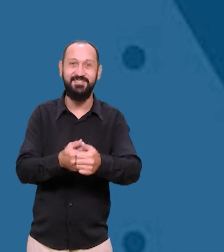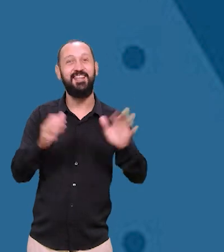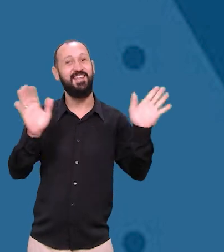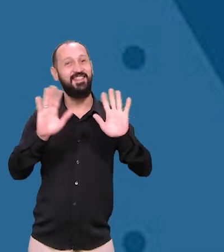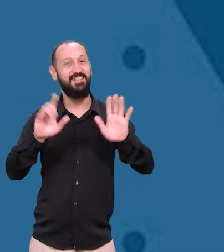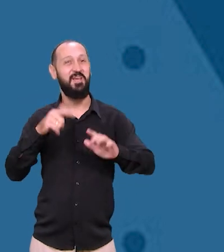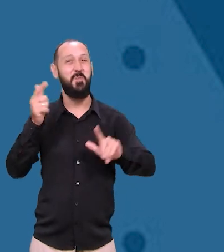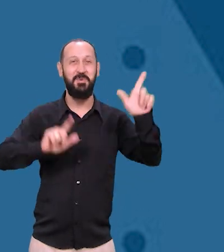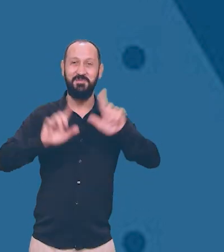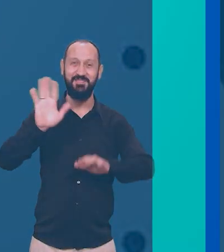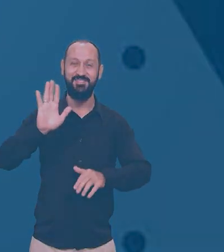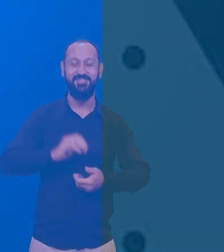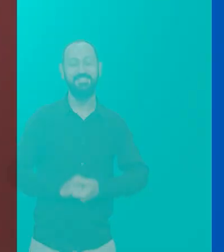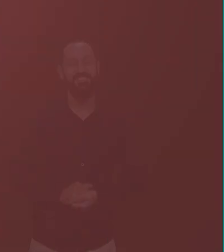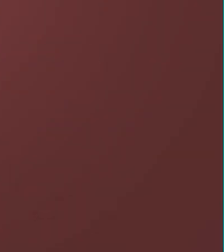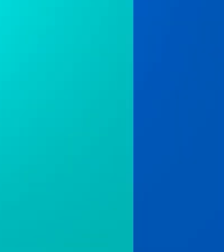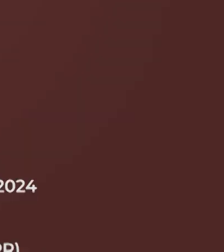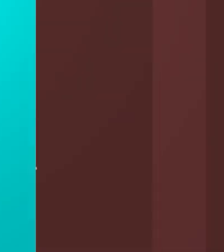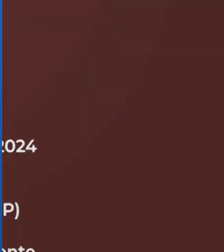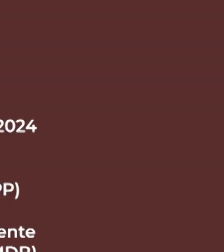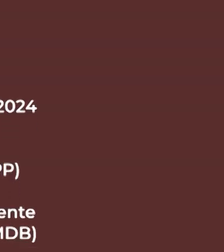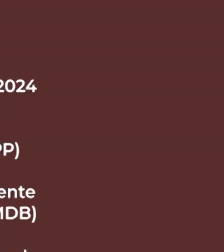companhia. Até a próxima edição.